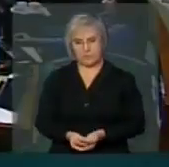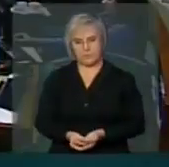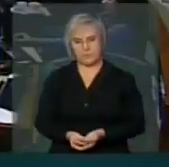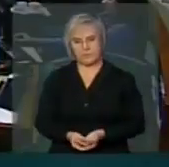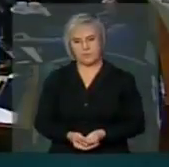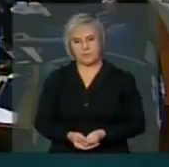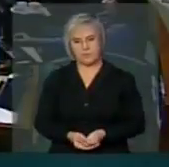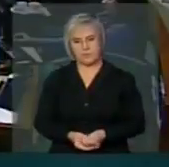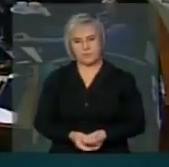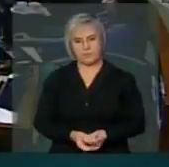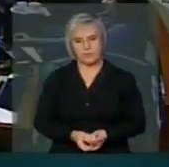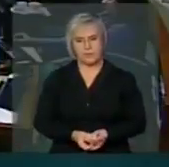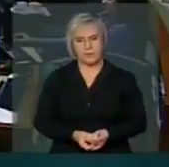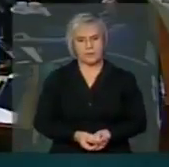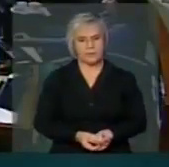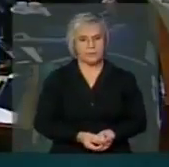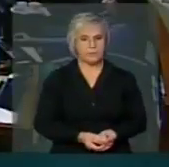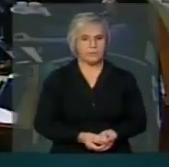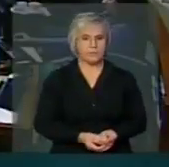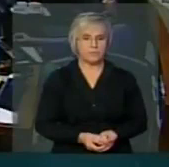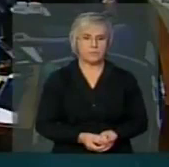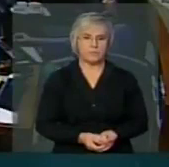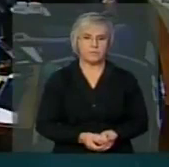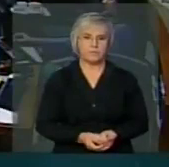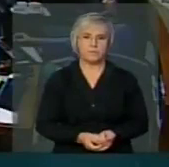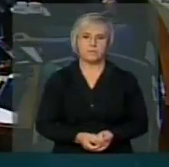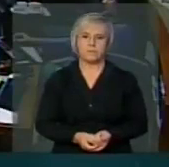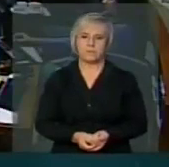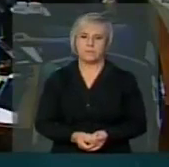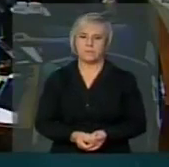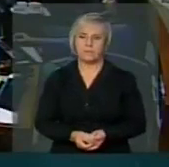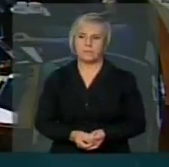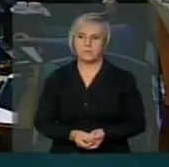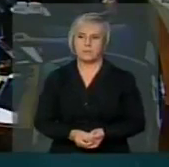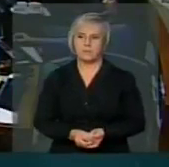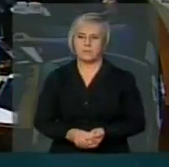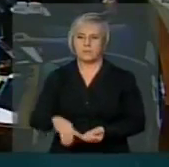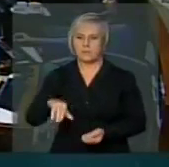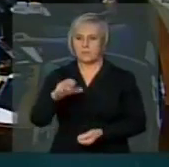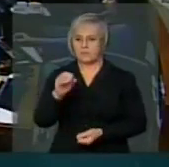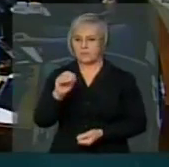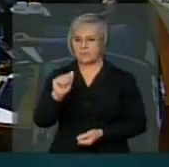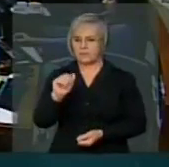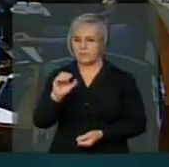deputado, e com certeza nós estamos aqui e acreditamos em vossa excelência. João Galberto.